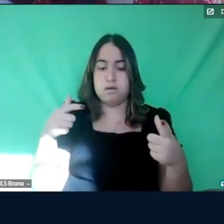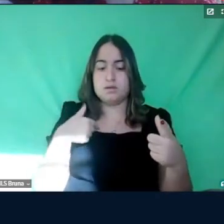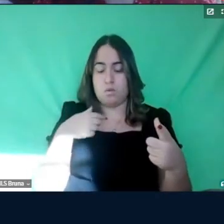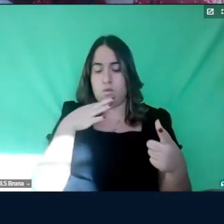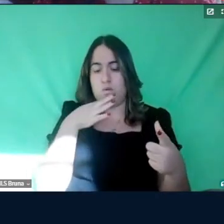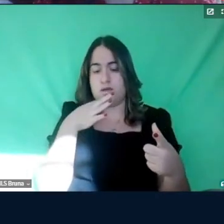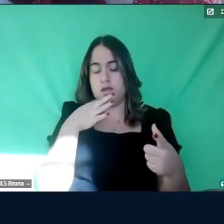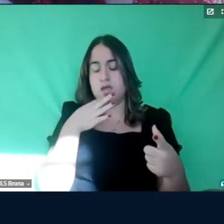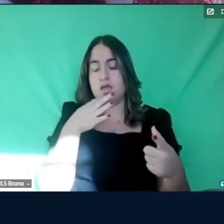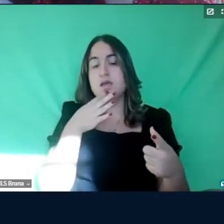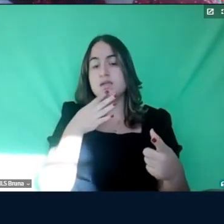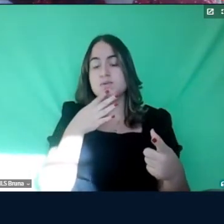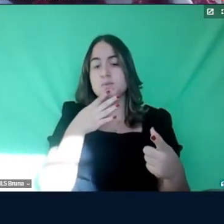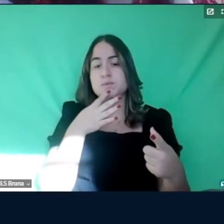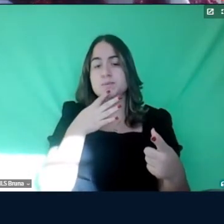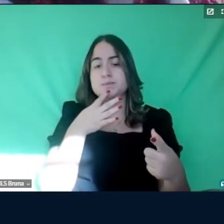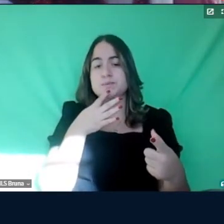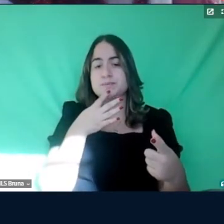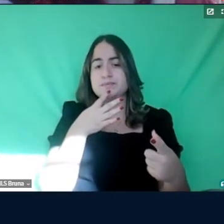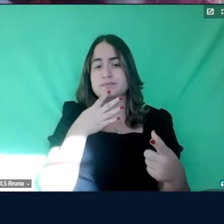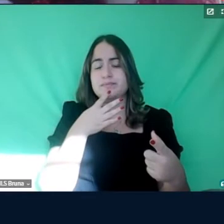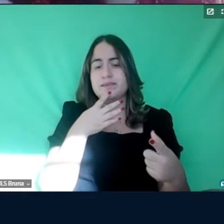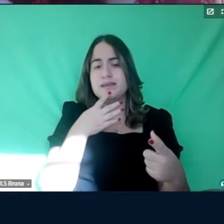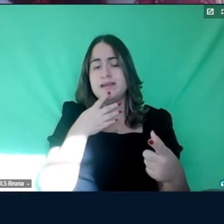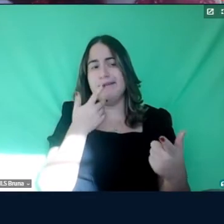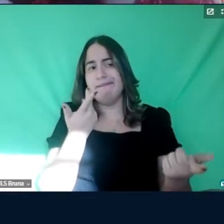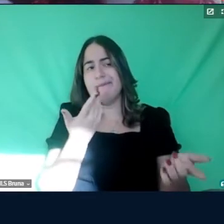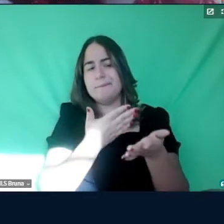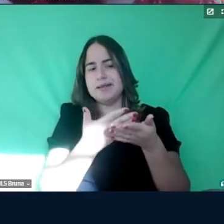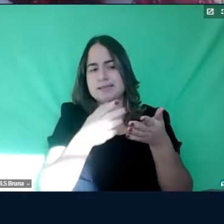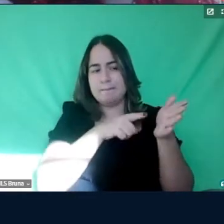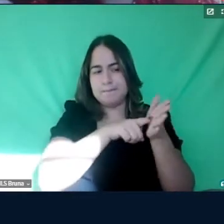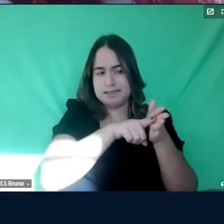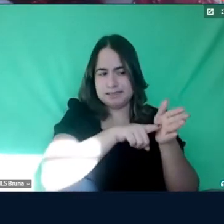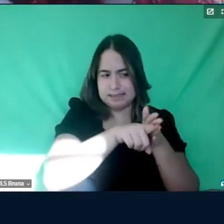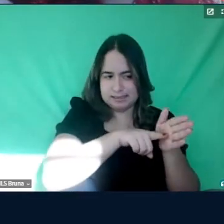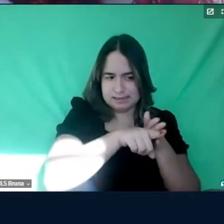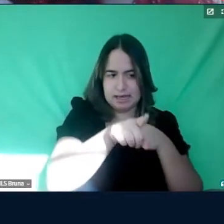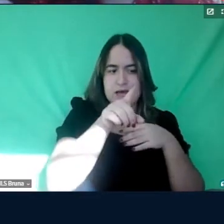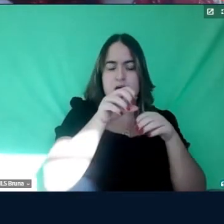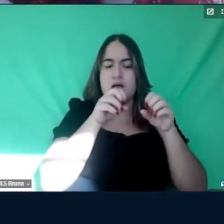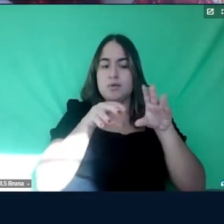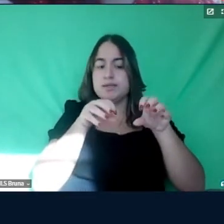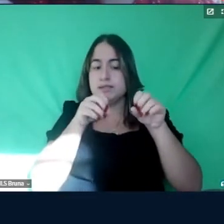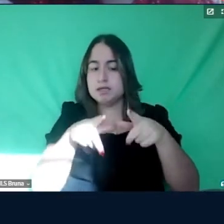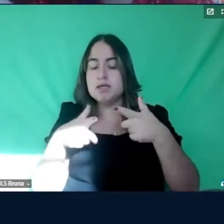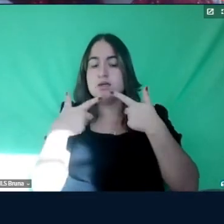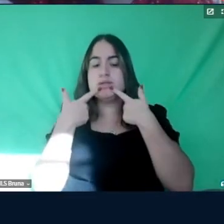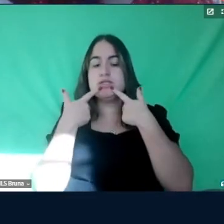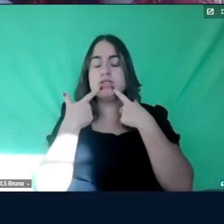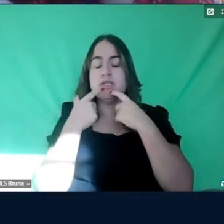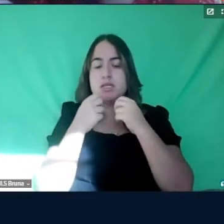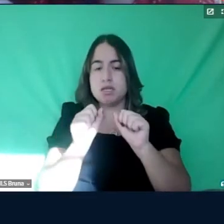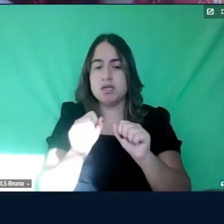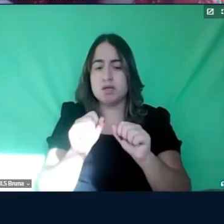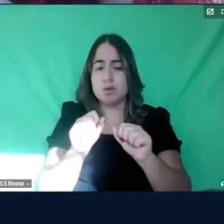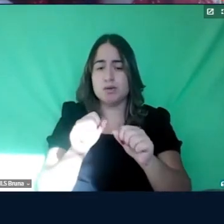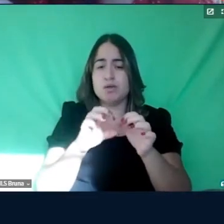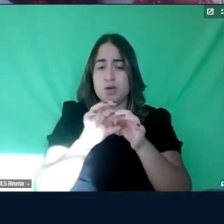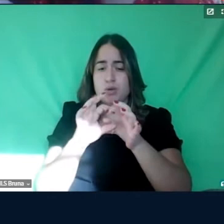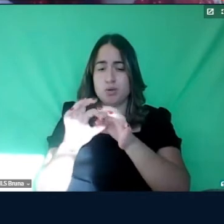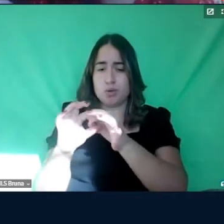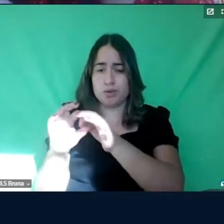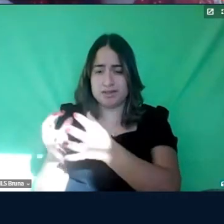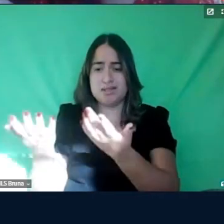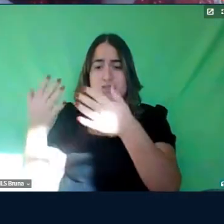conheço, que acabam pesquisando essas questões do ensino de línguas, no contexto de